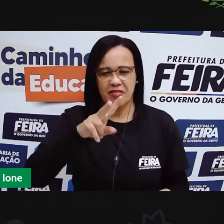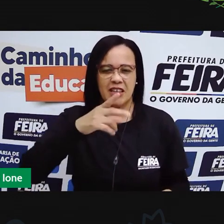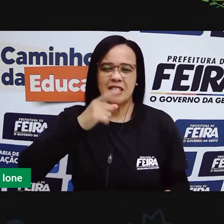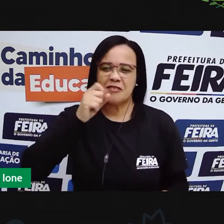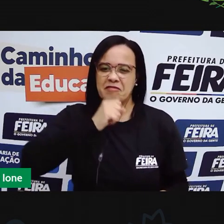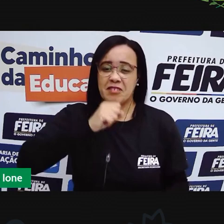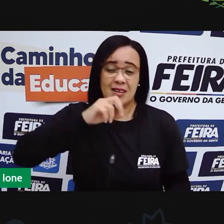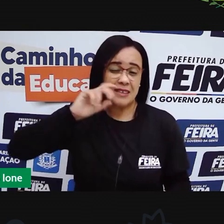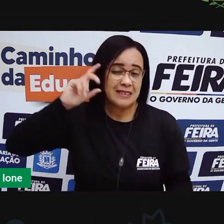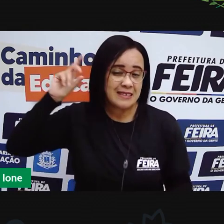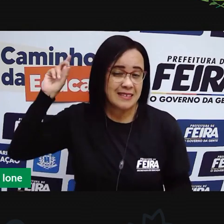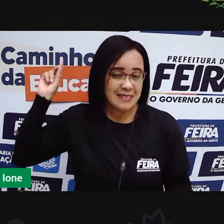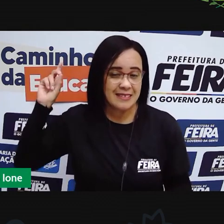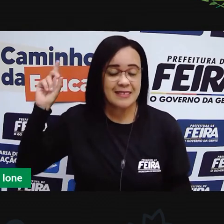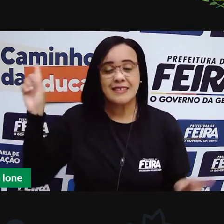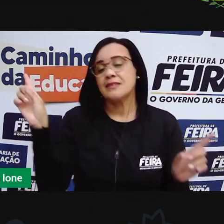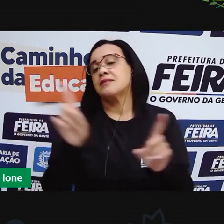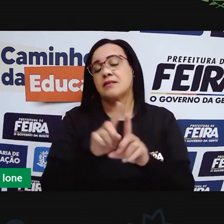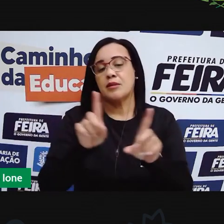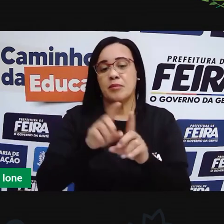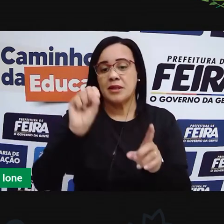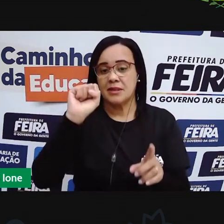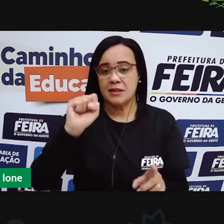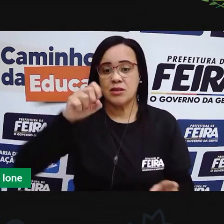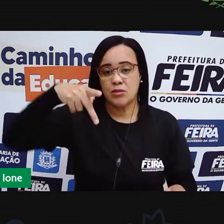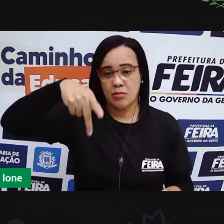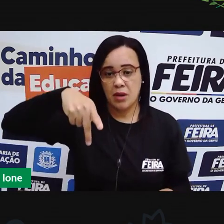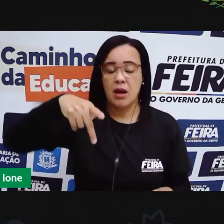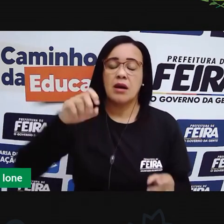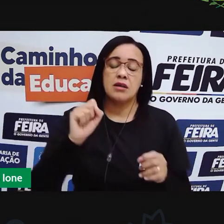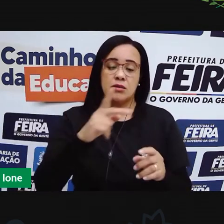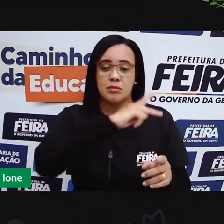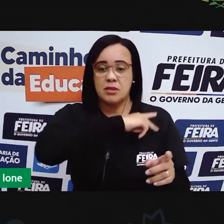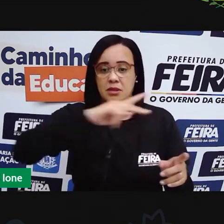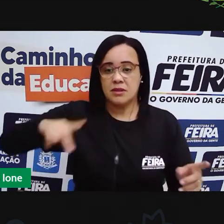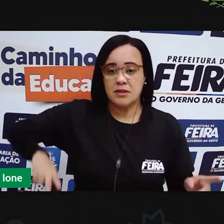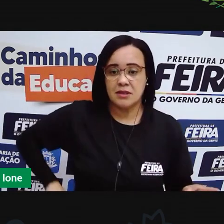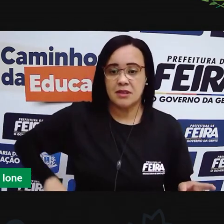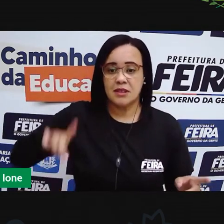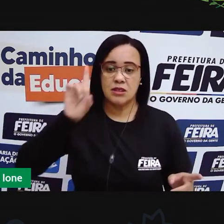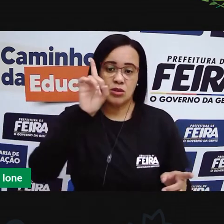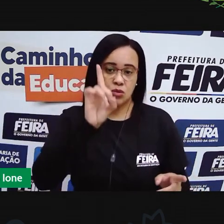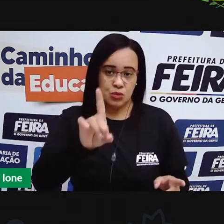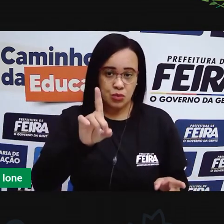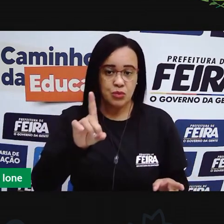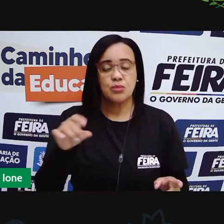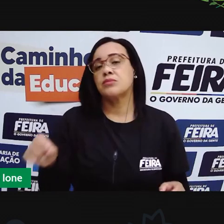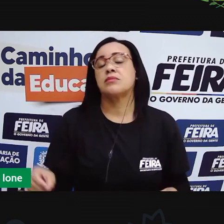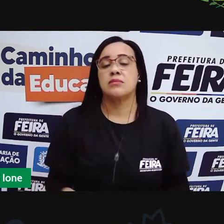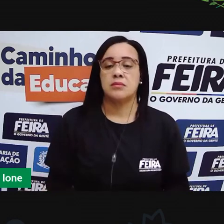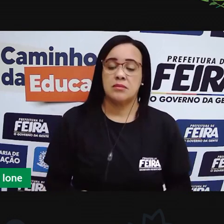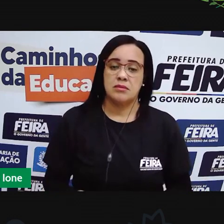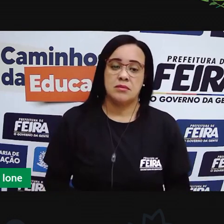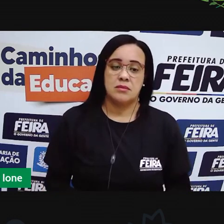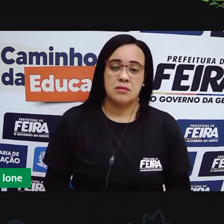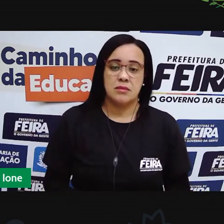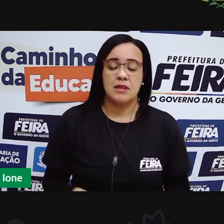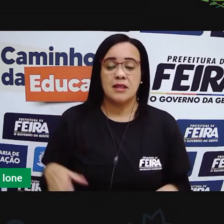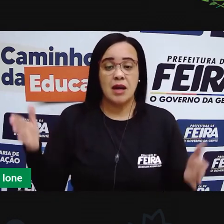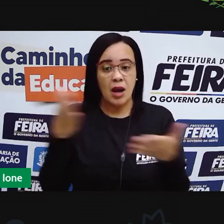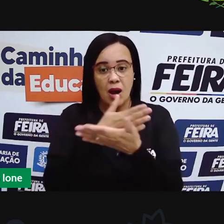A Avenida Getúlio Varda, a Avenida Getúlio Varda. Vimos que algumas ideias se conectem,